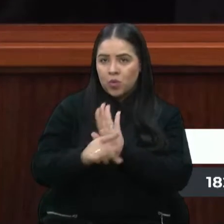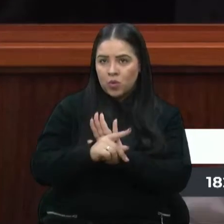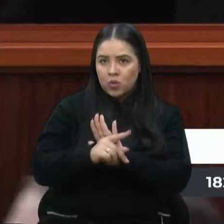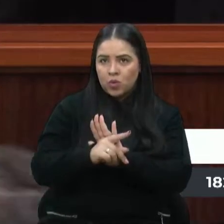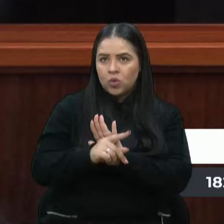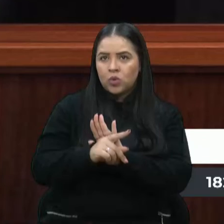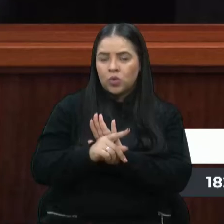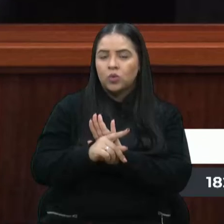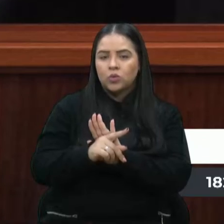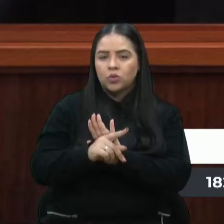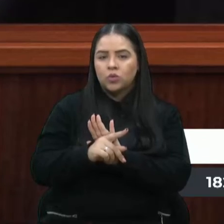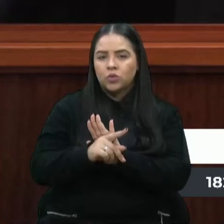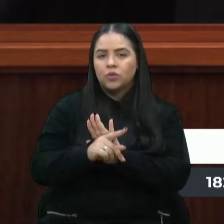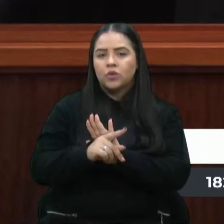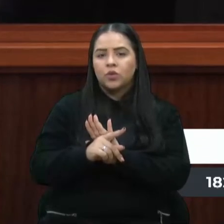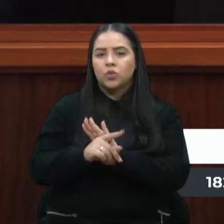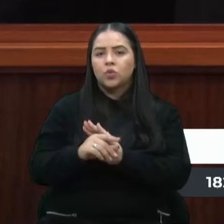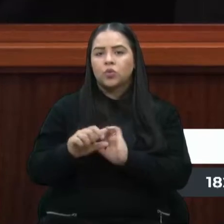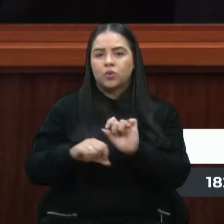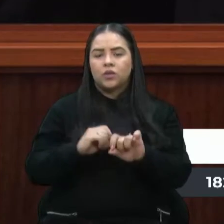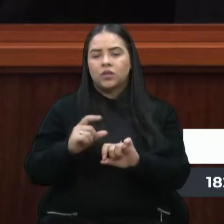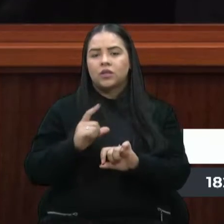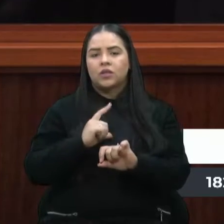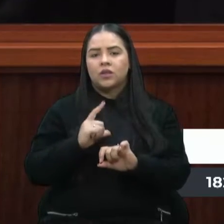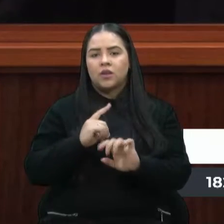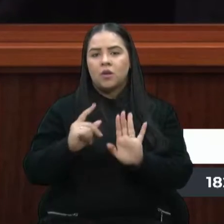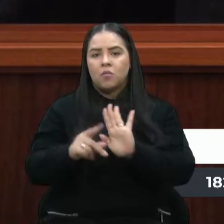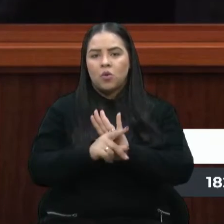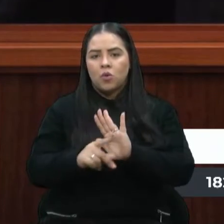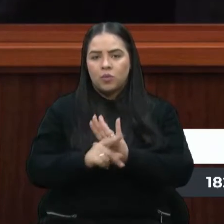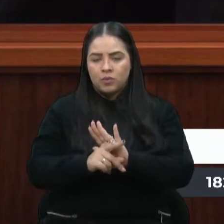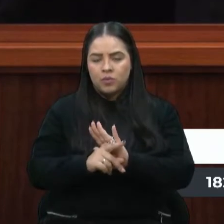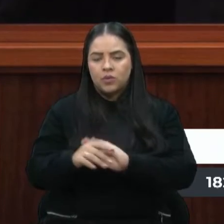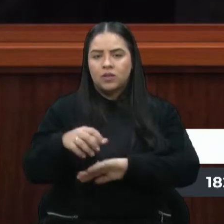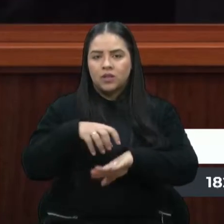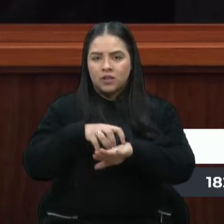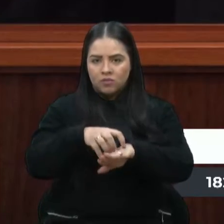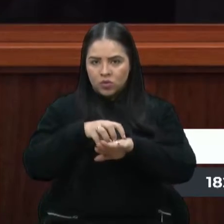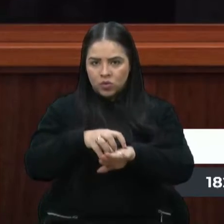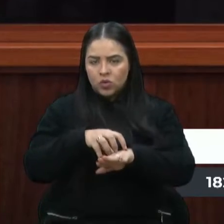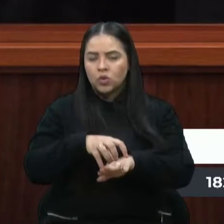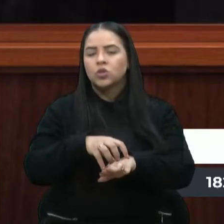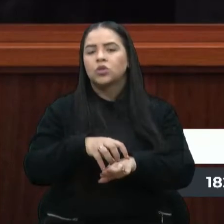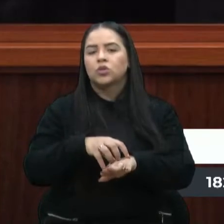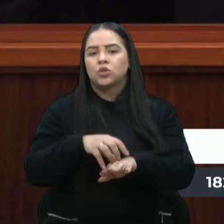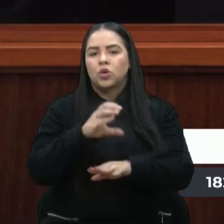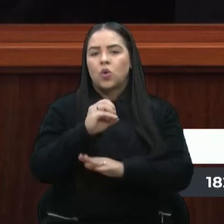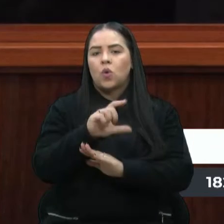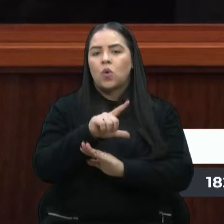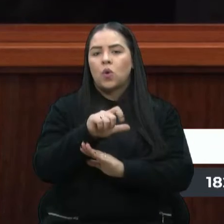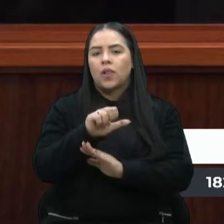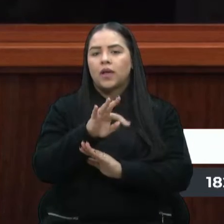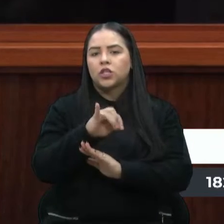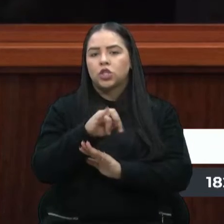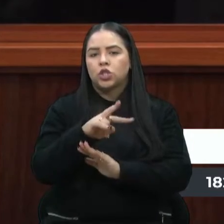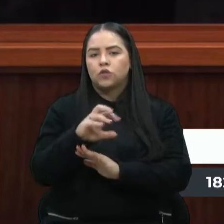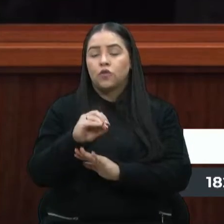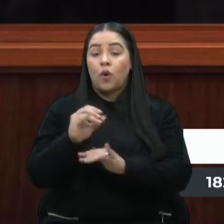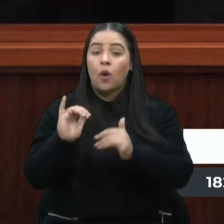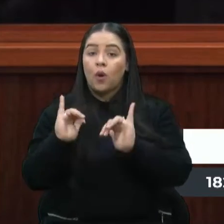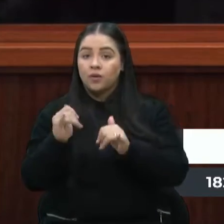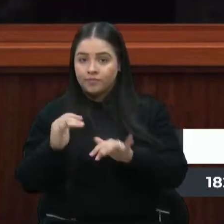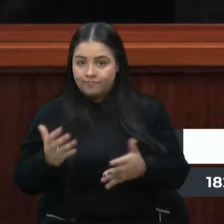concretagem do corredor, para o transporte público coletivo. Então, nesse